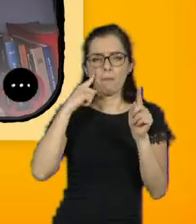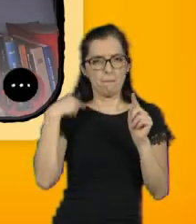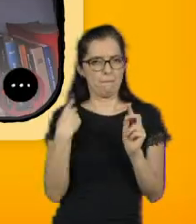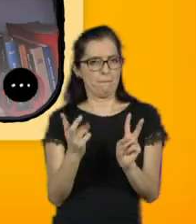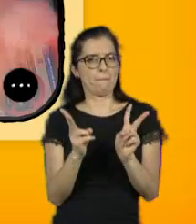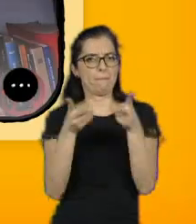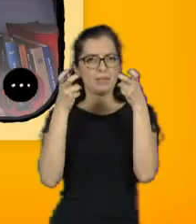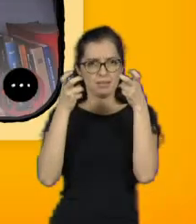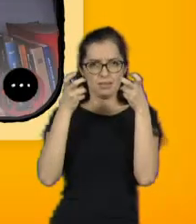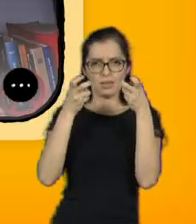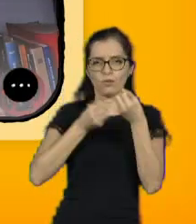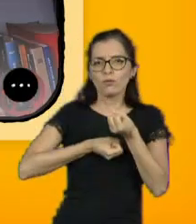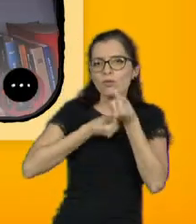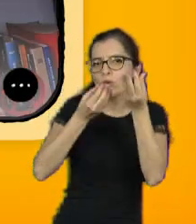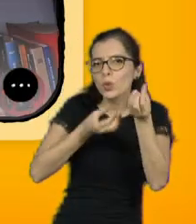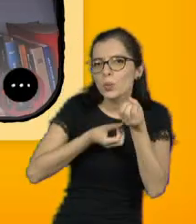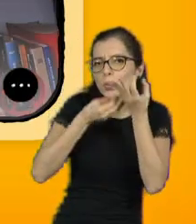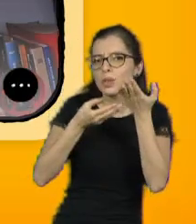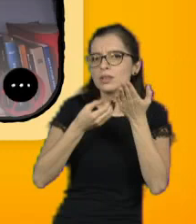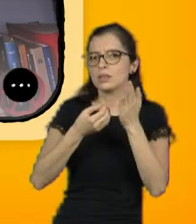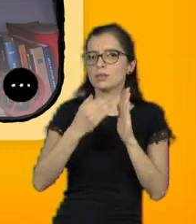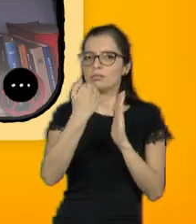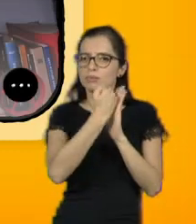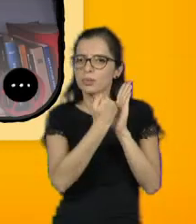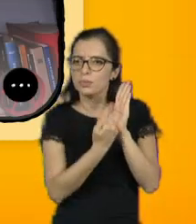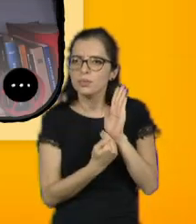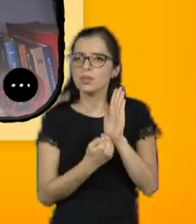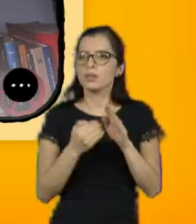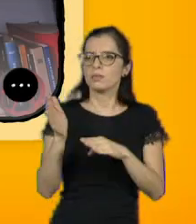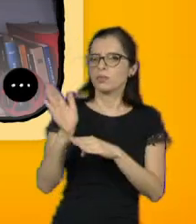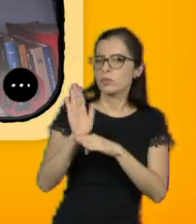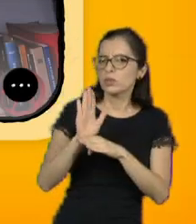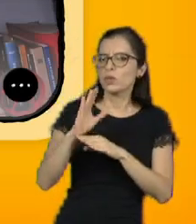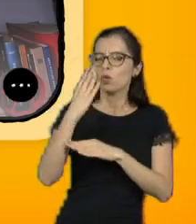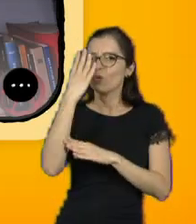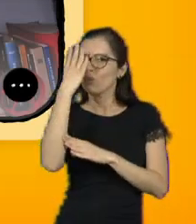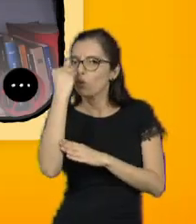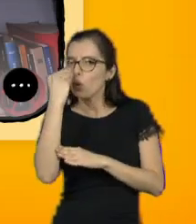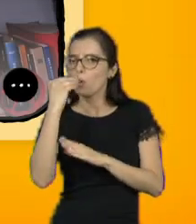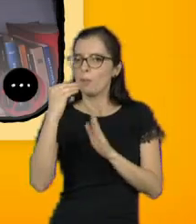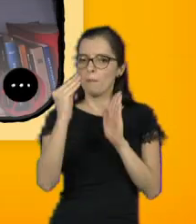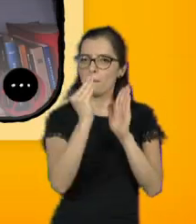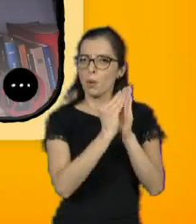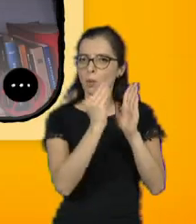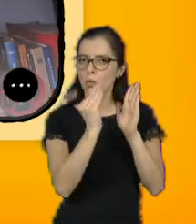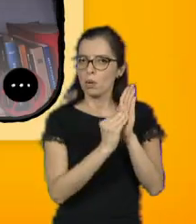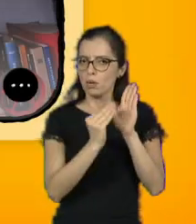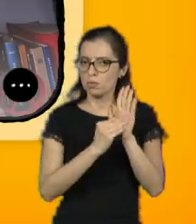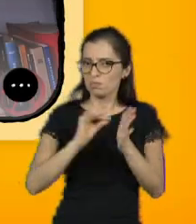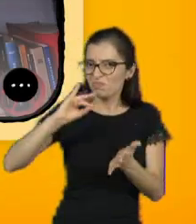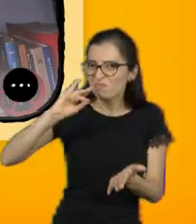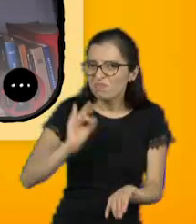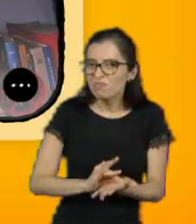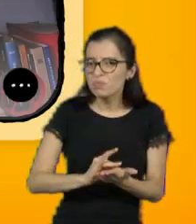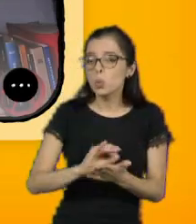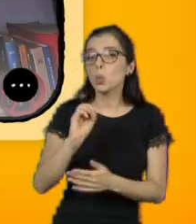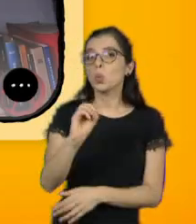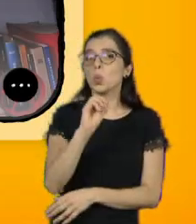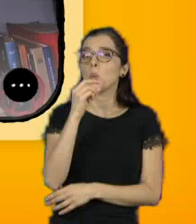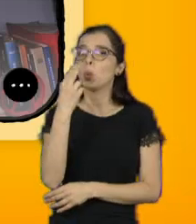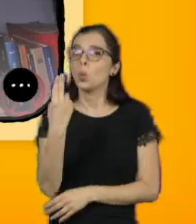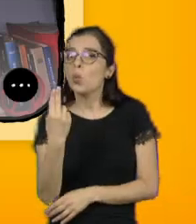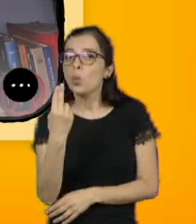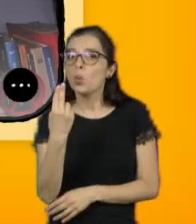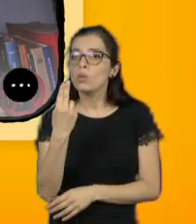a gente recebe, seja ela texto, vídeo ou imagem, se ela é um fato ou uma reportagem